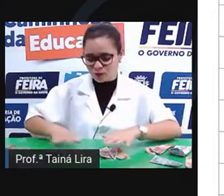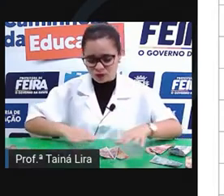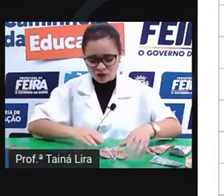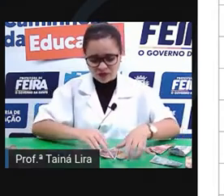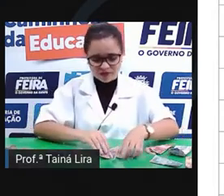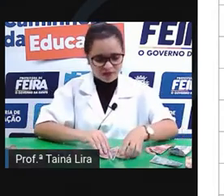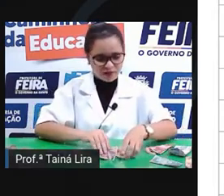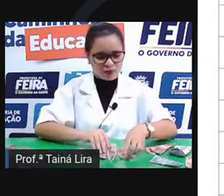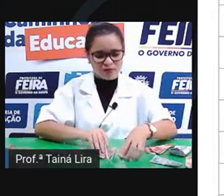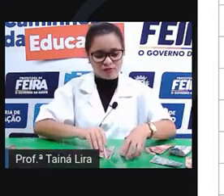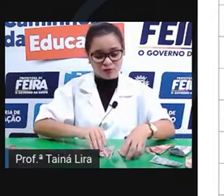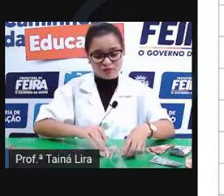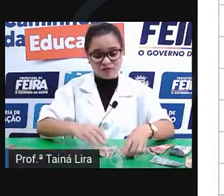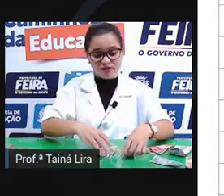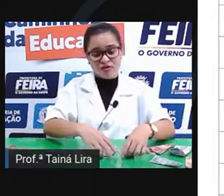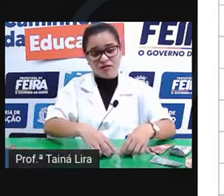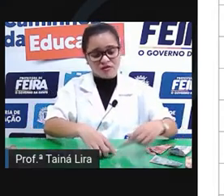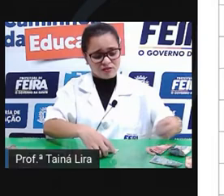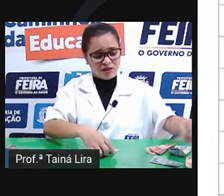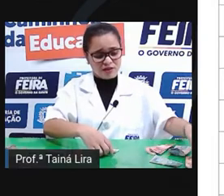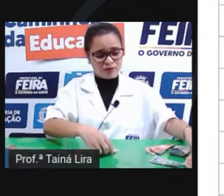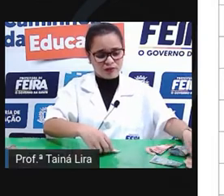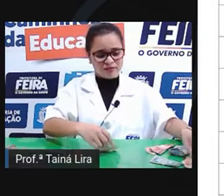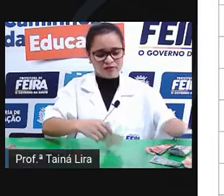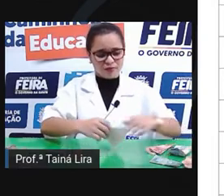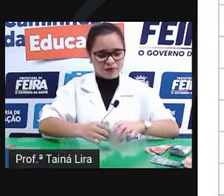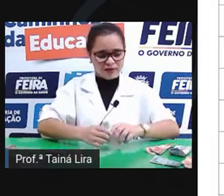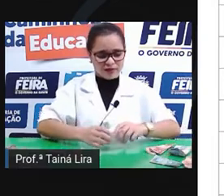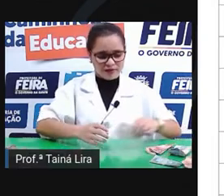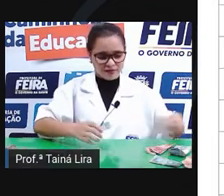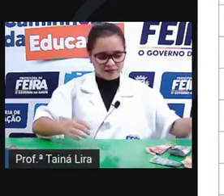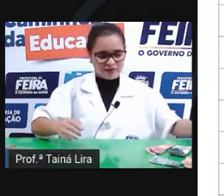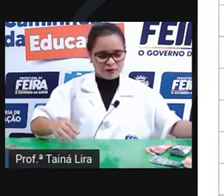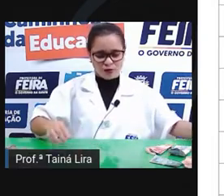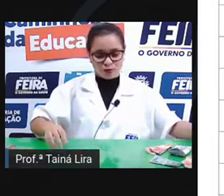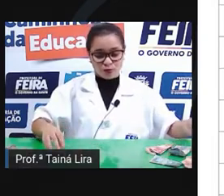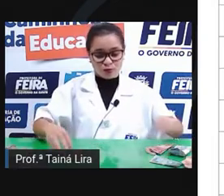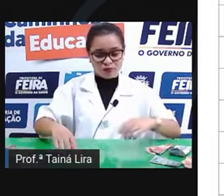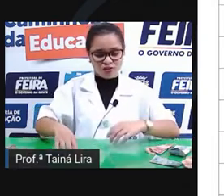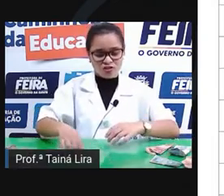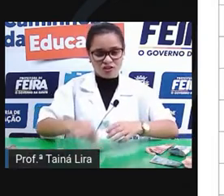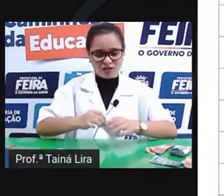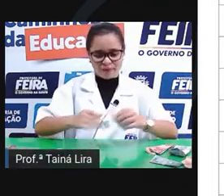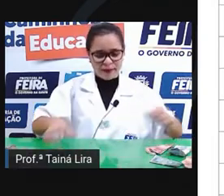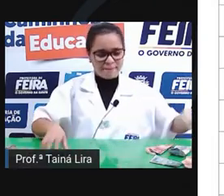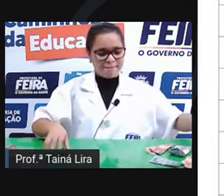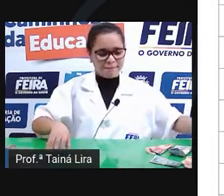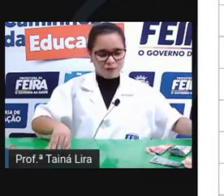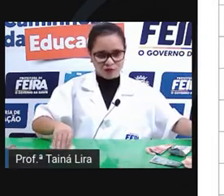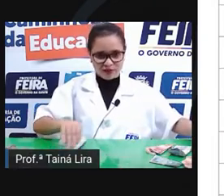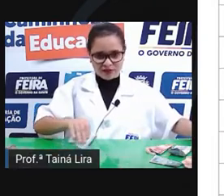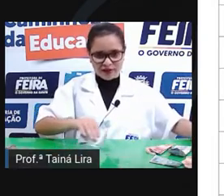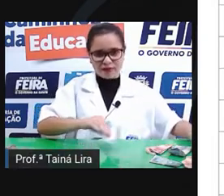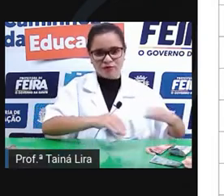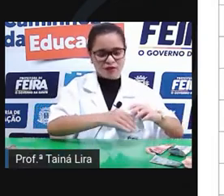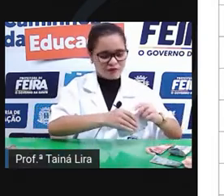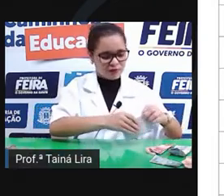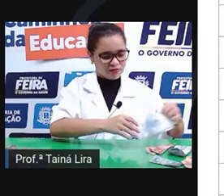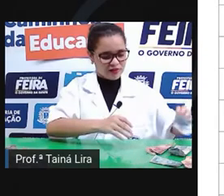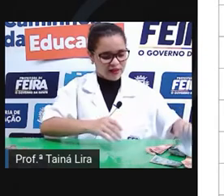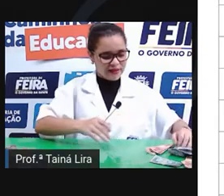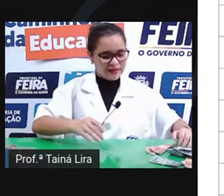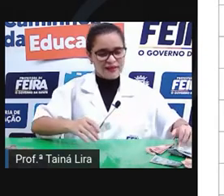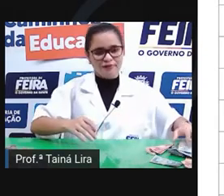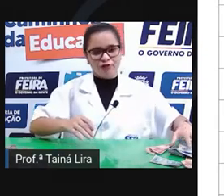produtos utilizando as nossas cédulas e moedas do sistema monetário, então